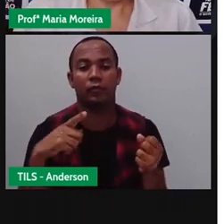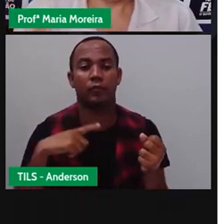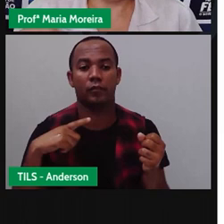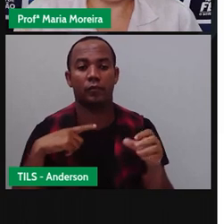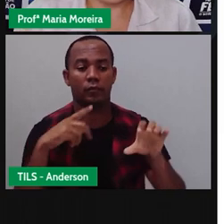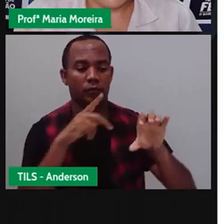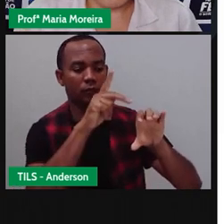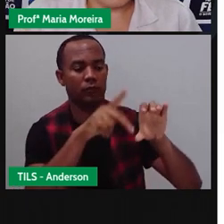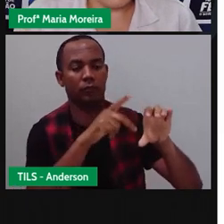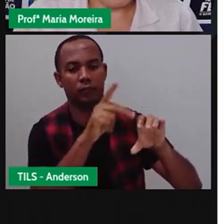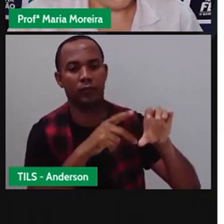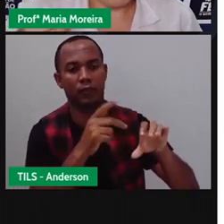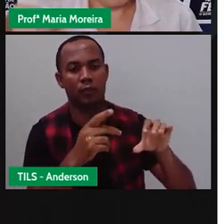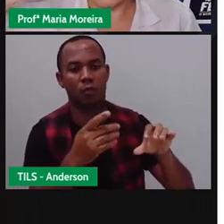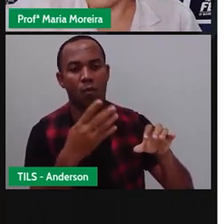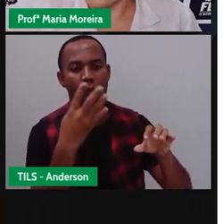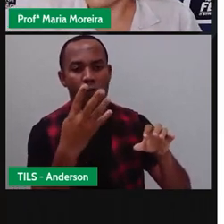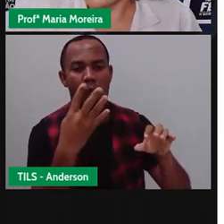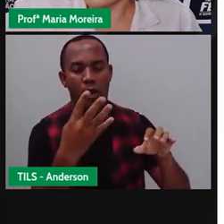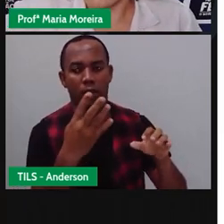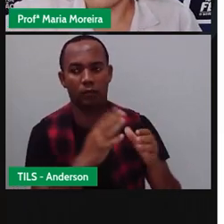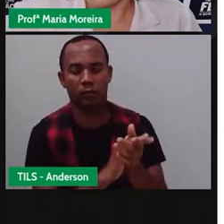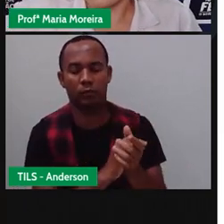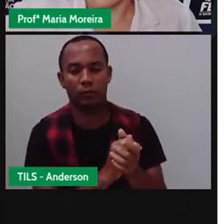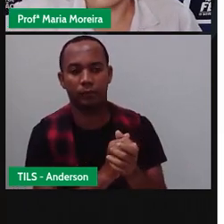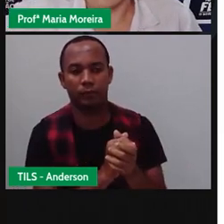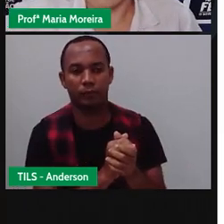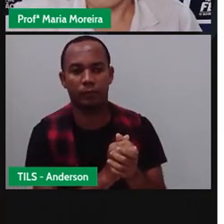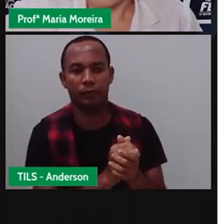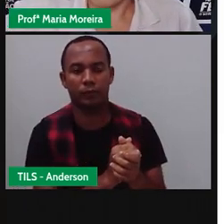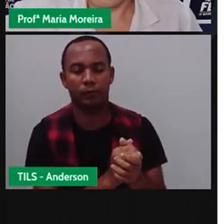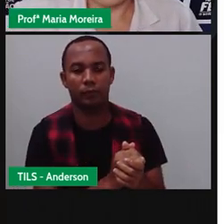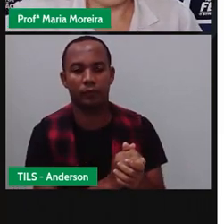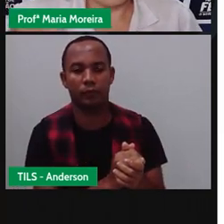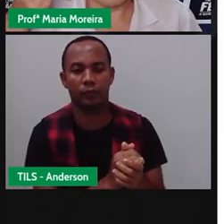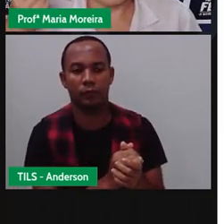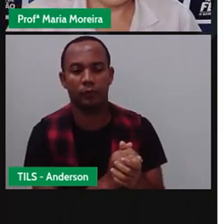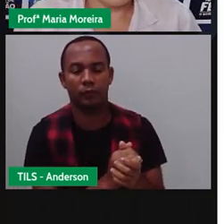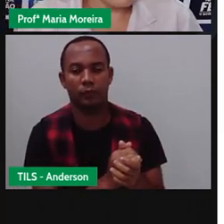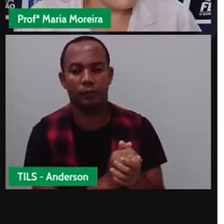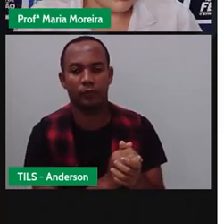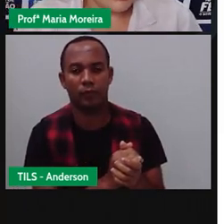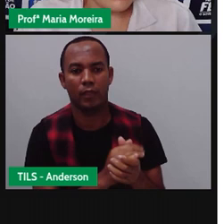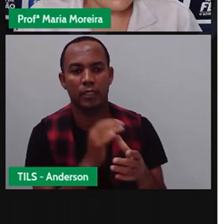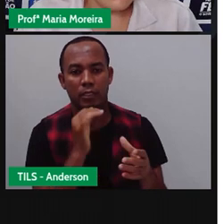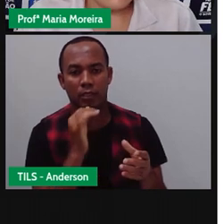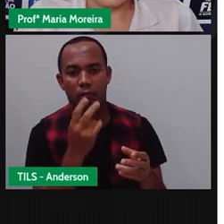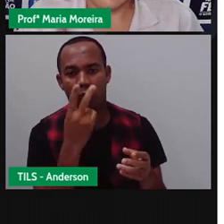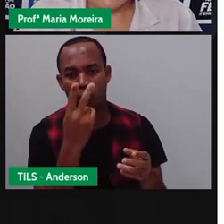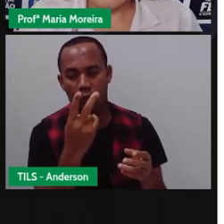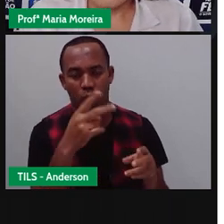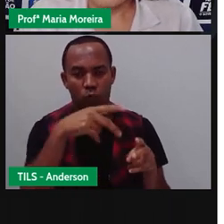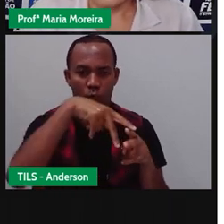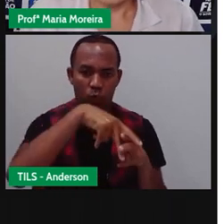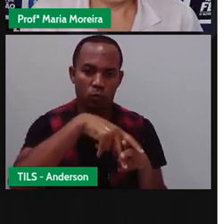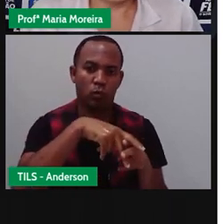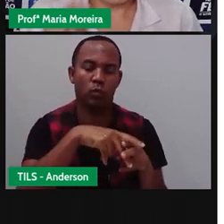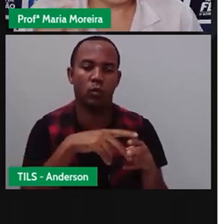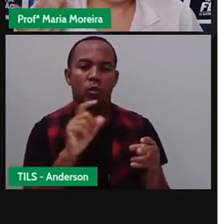o quê? Utilizar o quê? O cálculo com as pessoas que podem utilizar um quadriciclo, que são duas, tá?